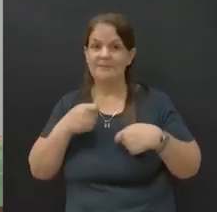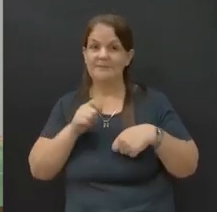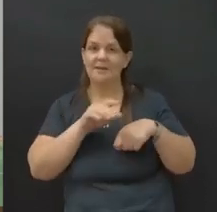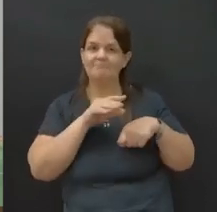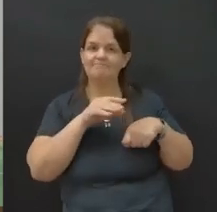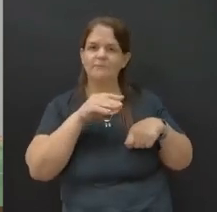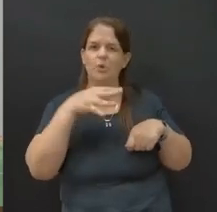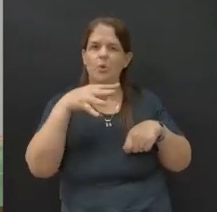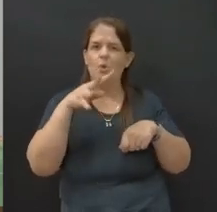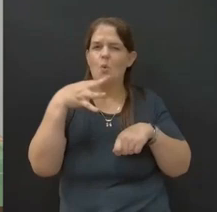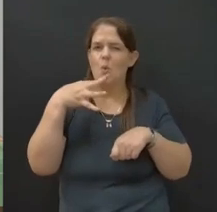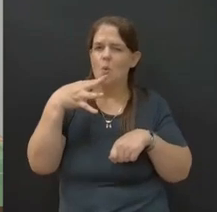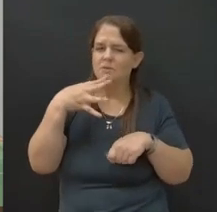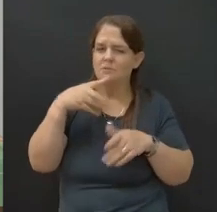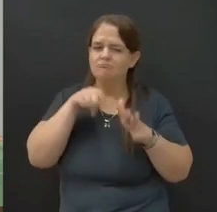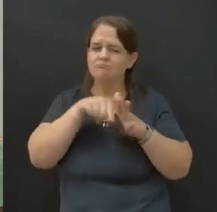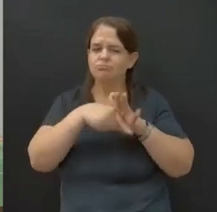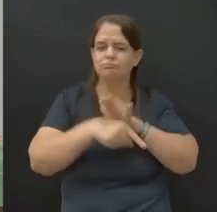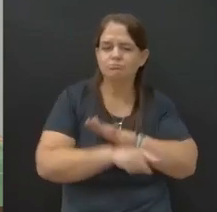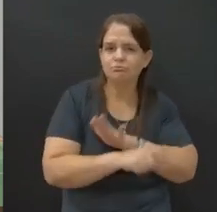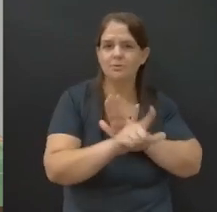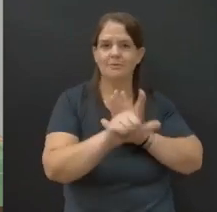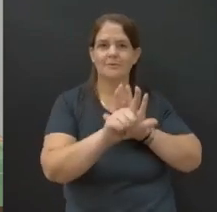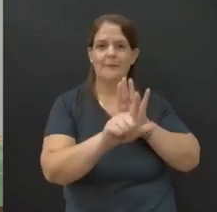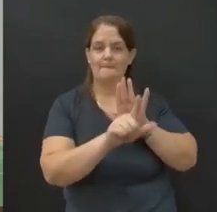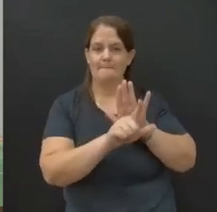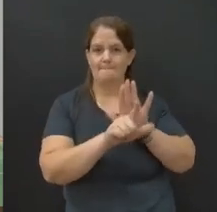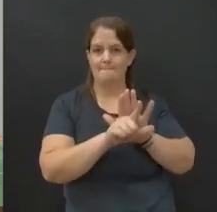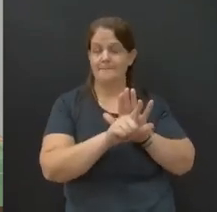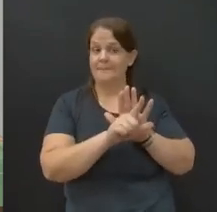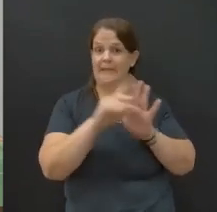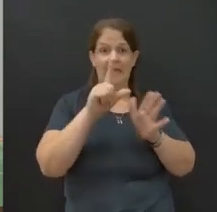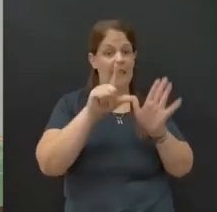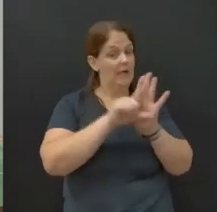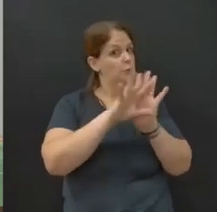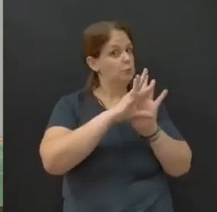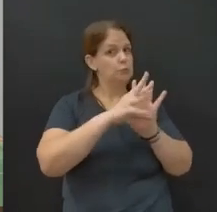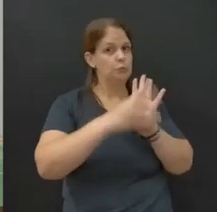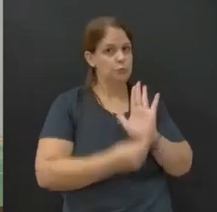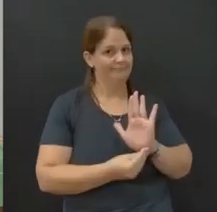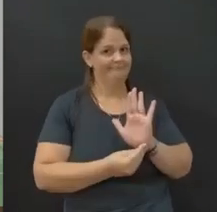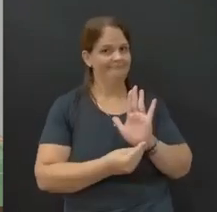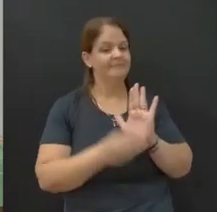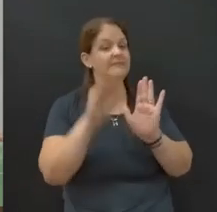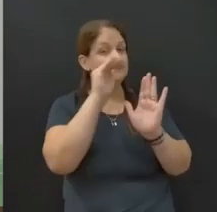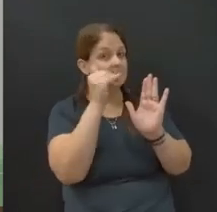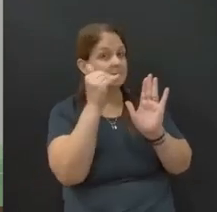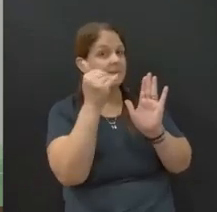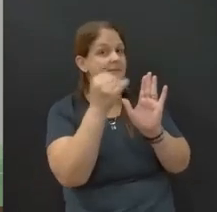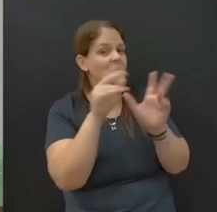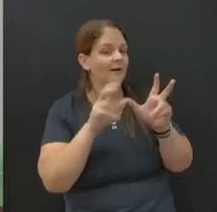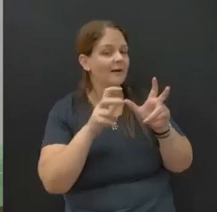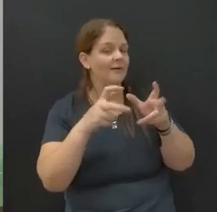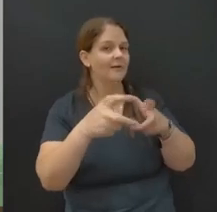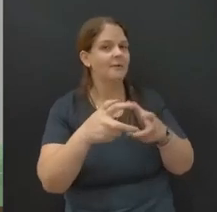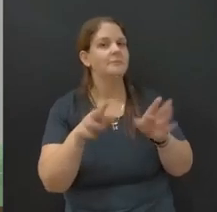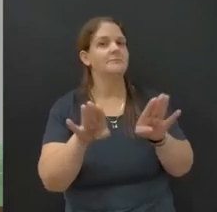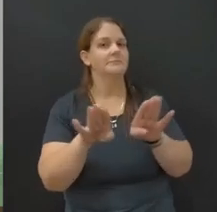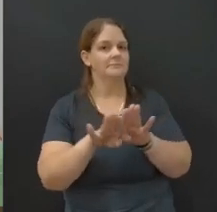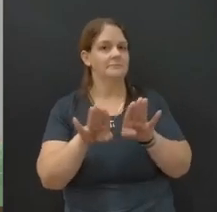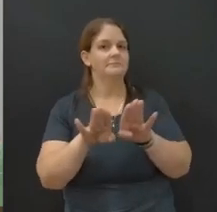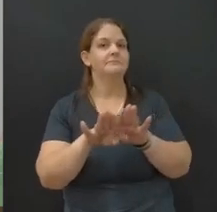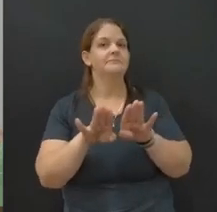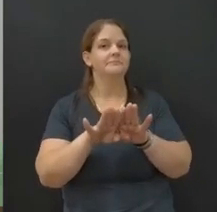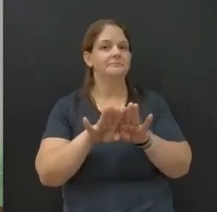profundamente a legislação, todas as leis, que inclusive respeitar essa casa de leis aqui, como